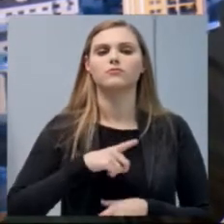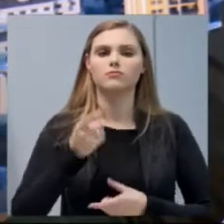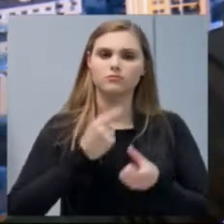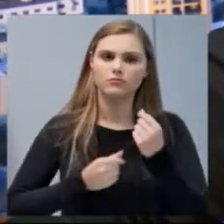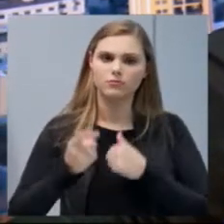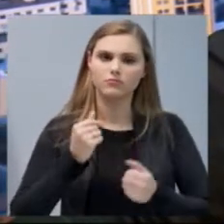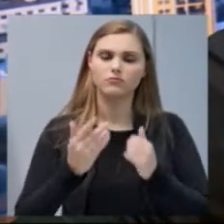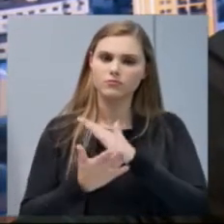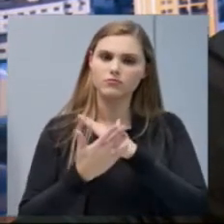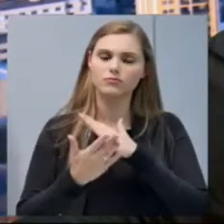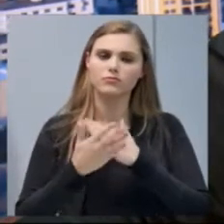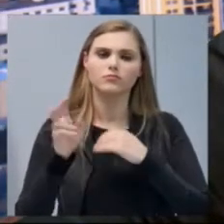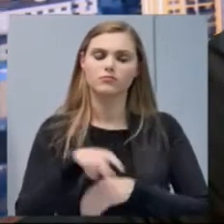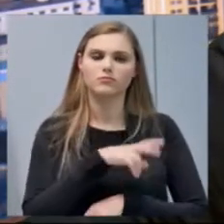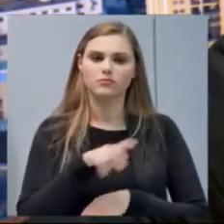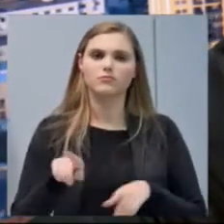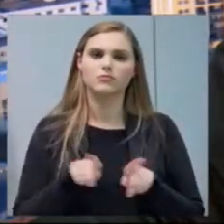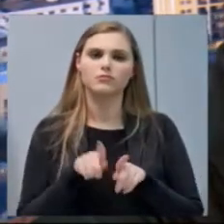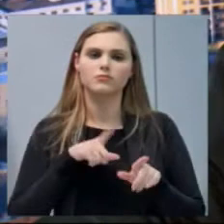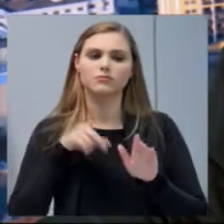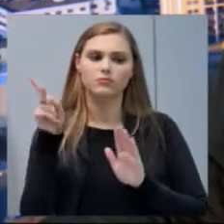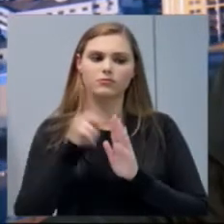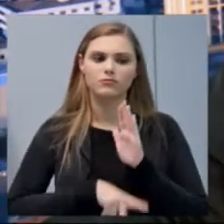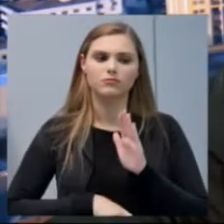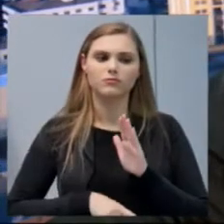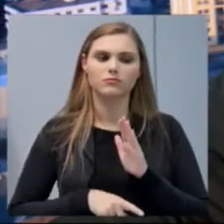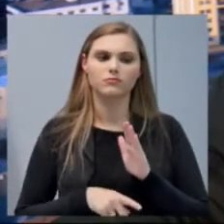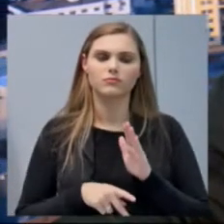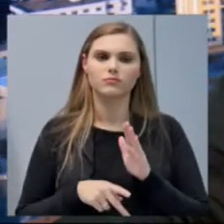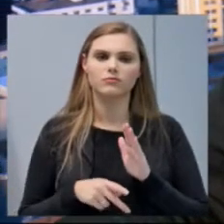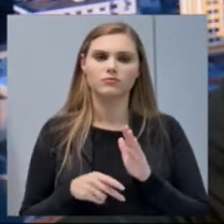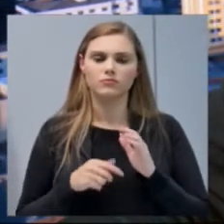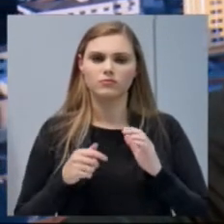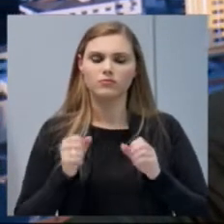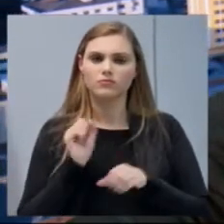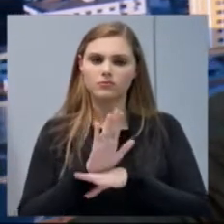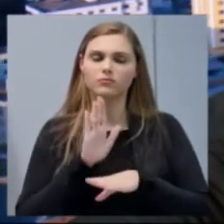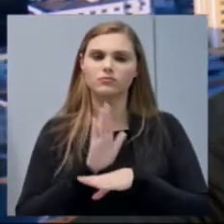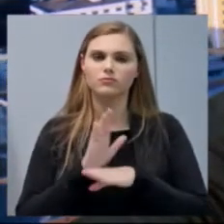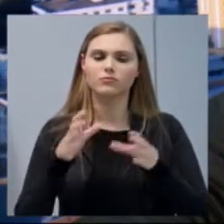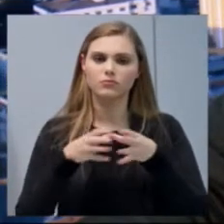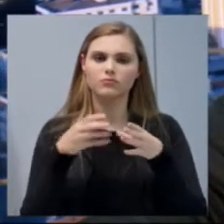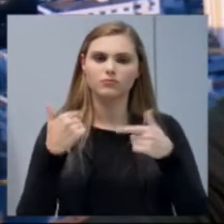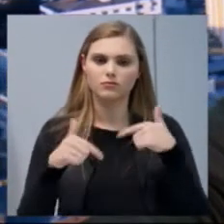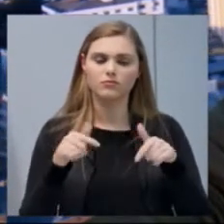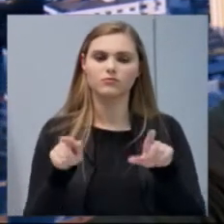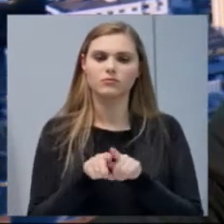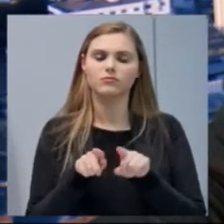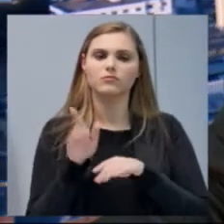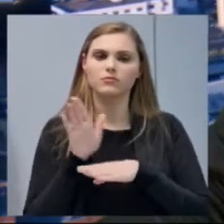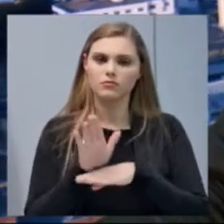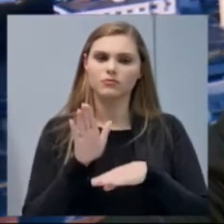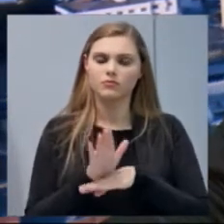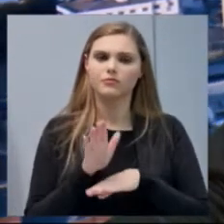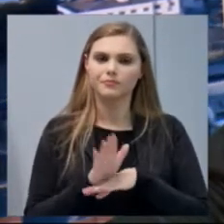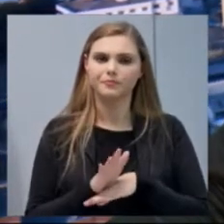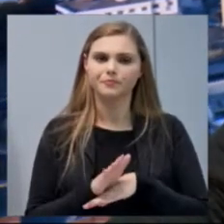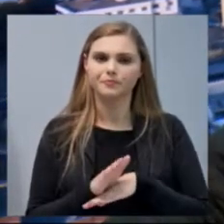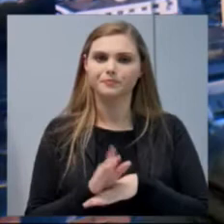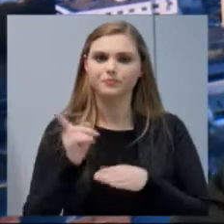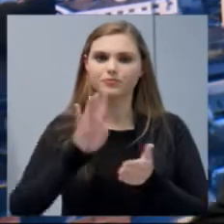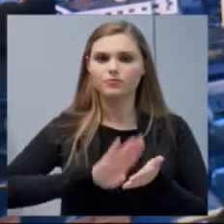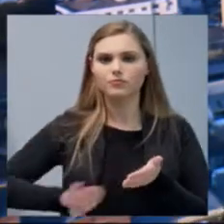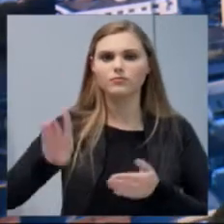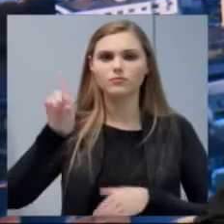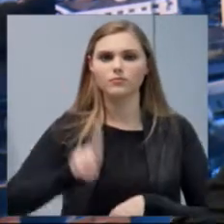Xancherê, votado projetos em defesa da classe trabalhadora, em defesa da Previdência, em defesa de não retirar direito